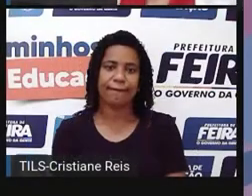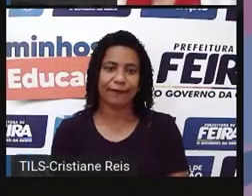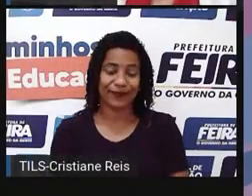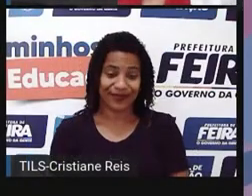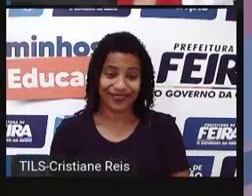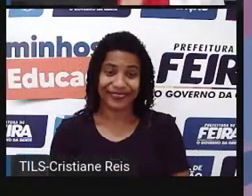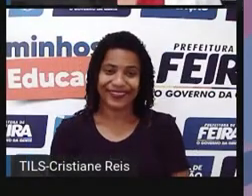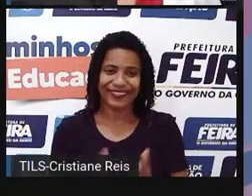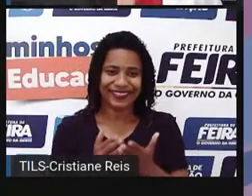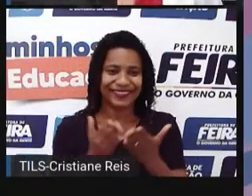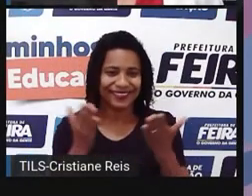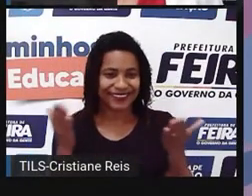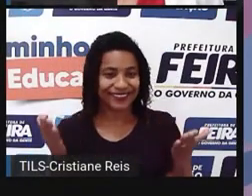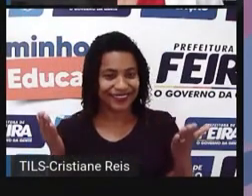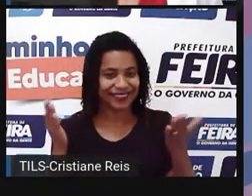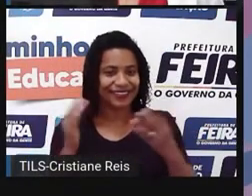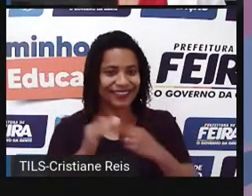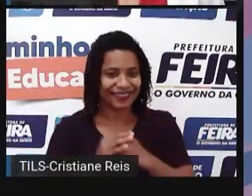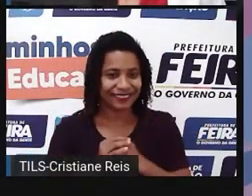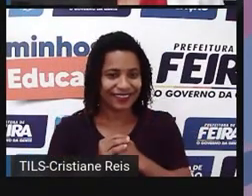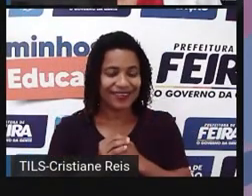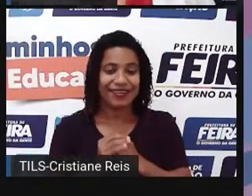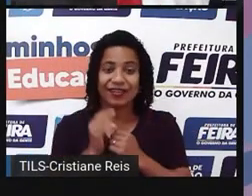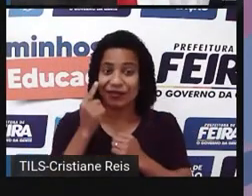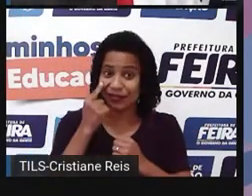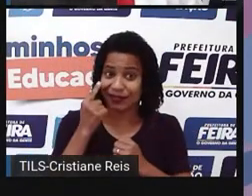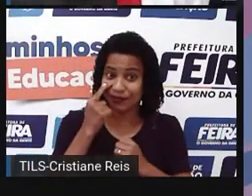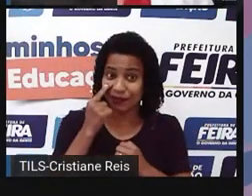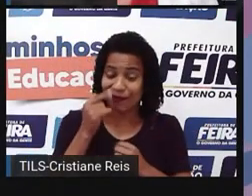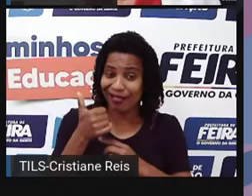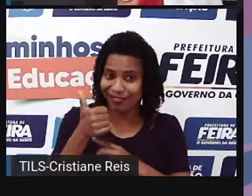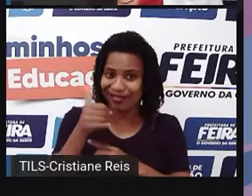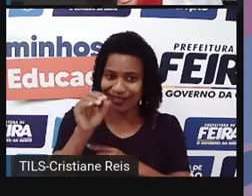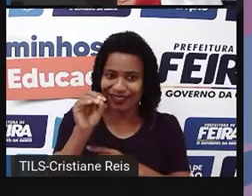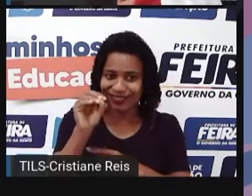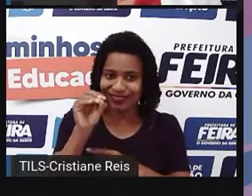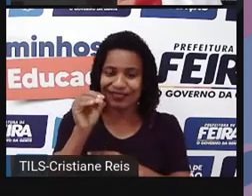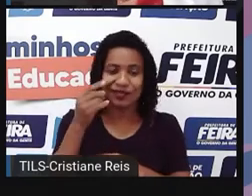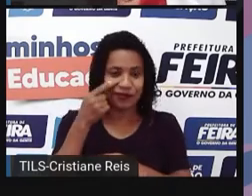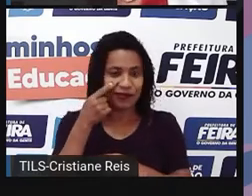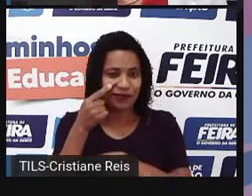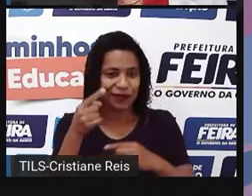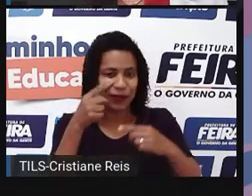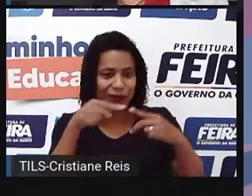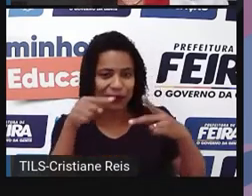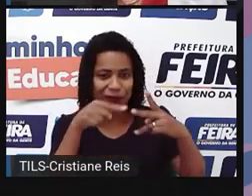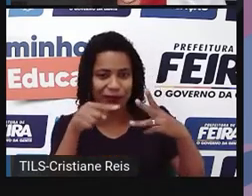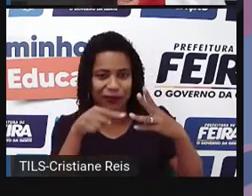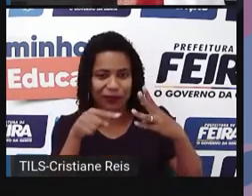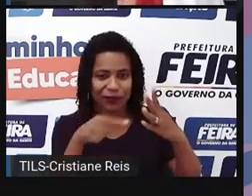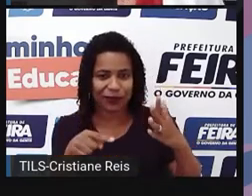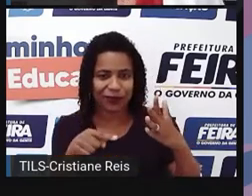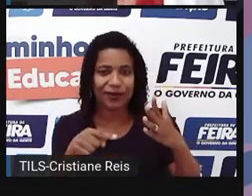Ok, students. Então, após você explorar as 10 situações e problemas, ele vai te levar para essa tela que diz assim.